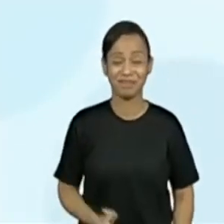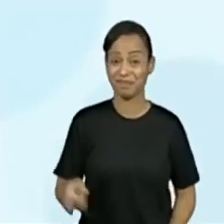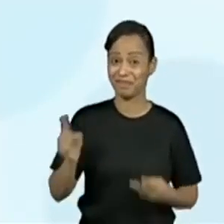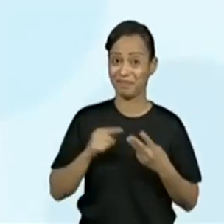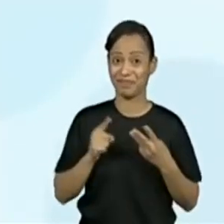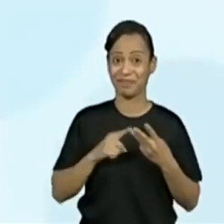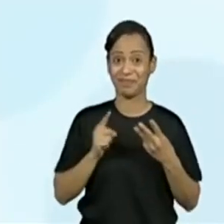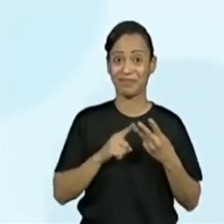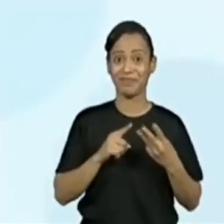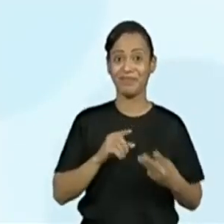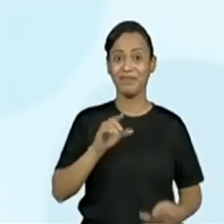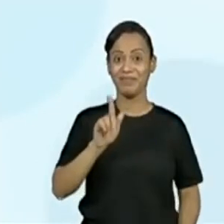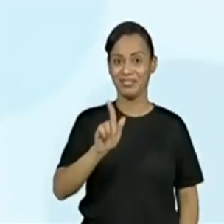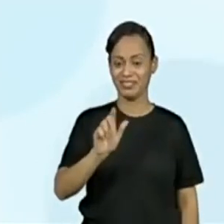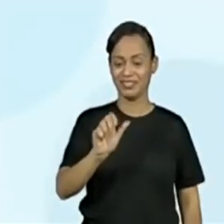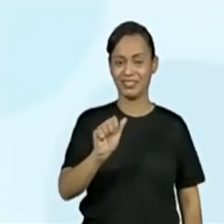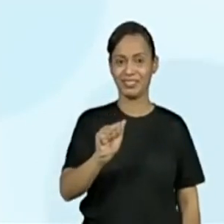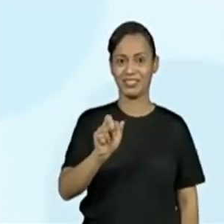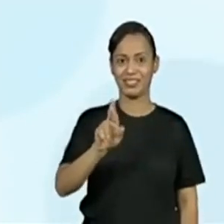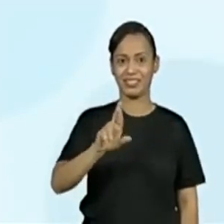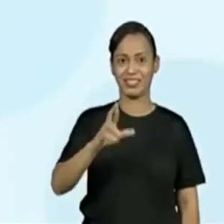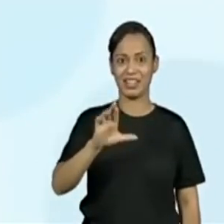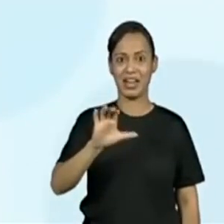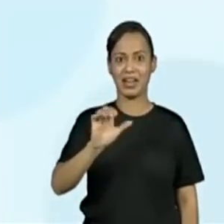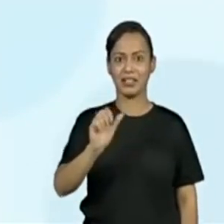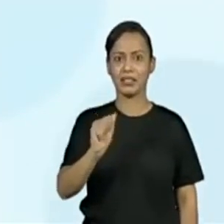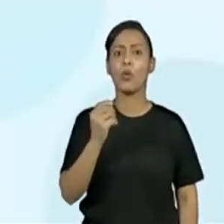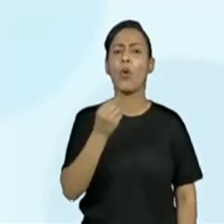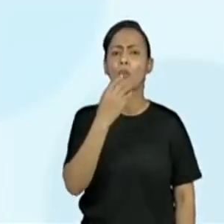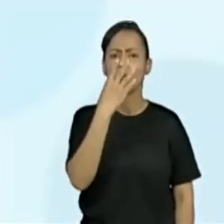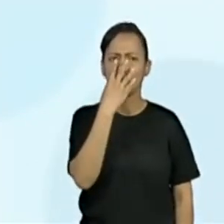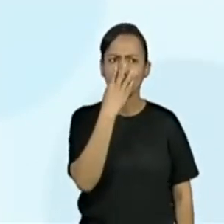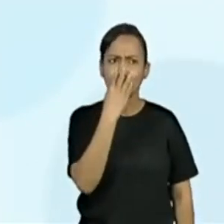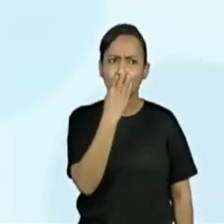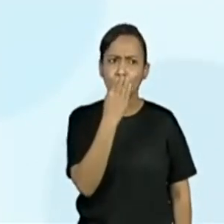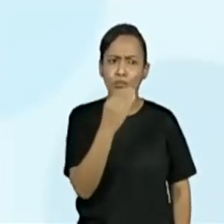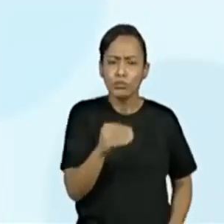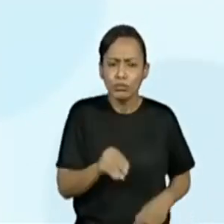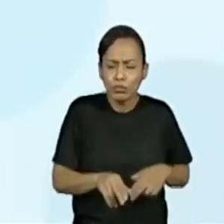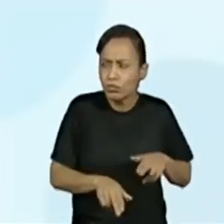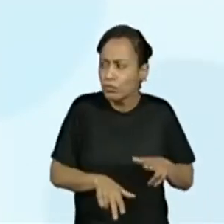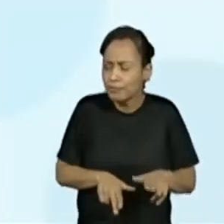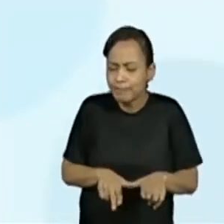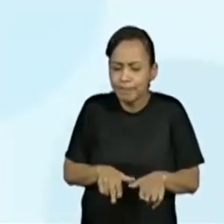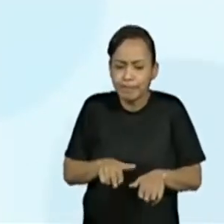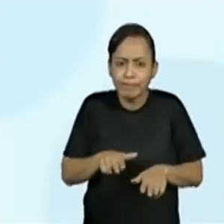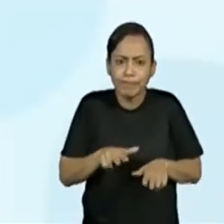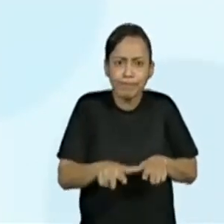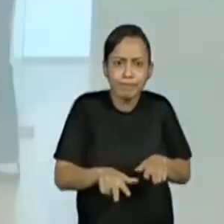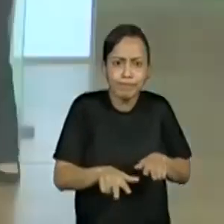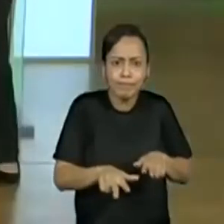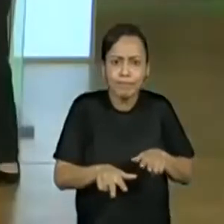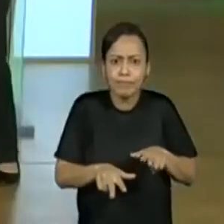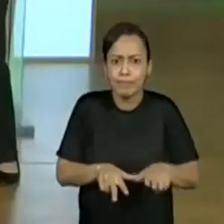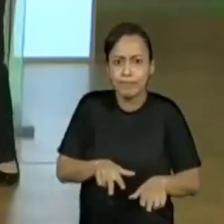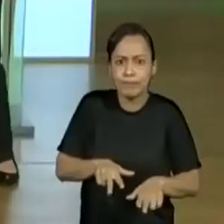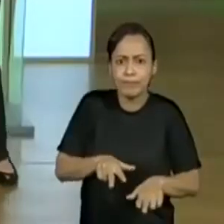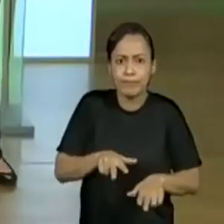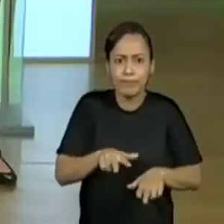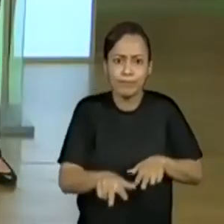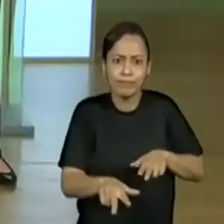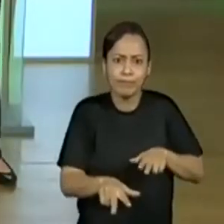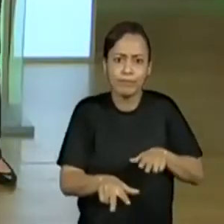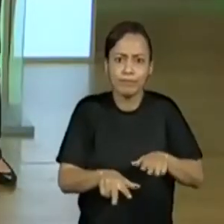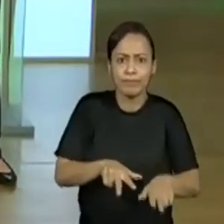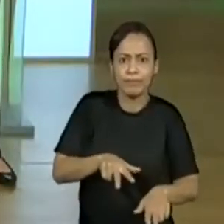aí uma garça que se locomove de que maneira, estudantes? Pensem nisso. De uma maneira